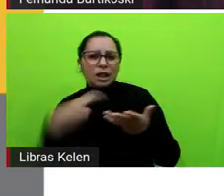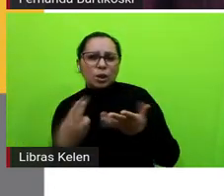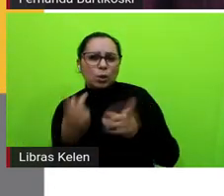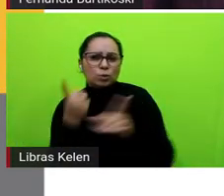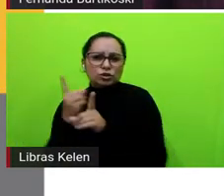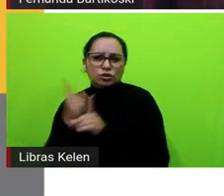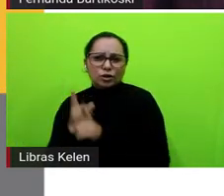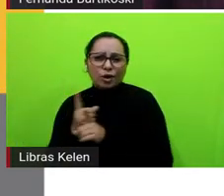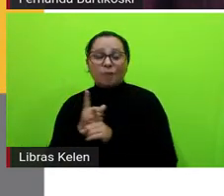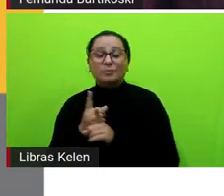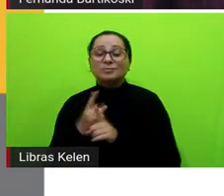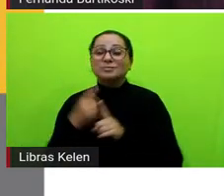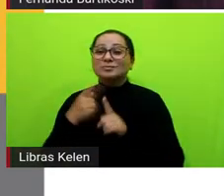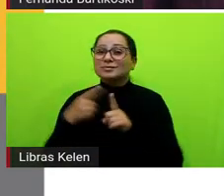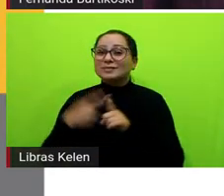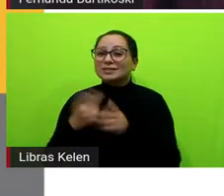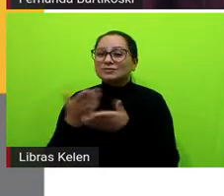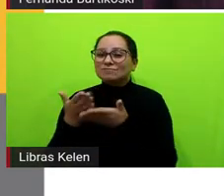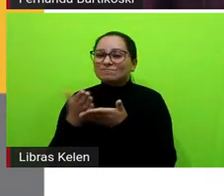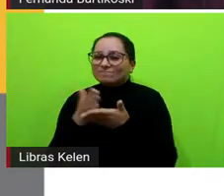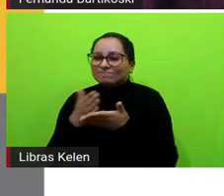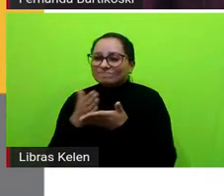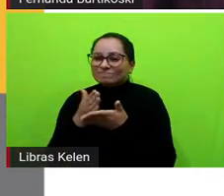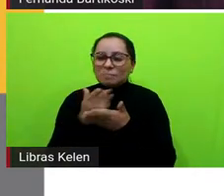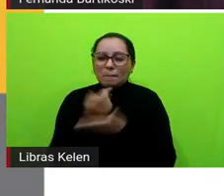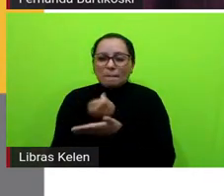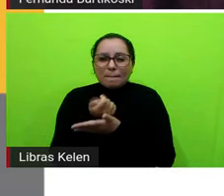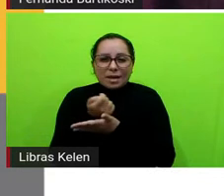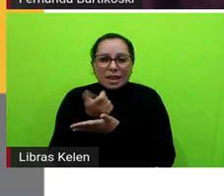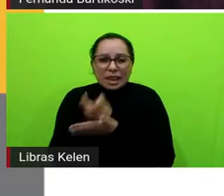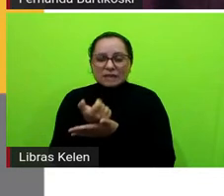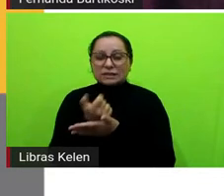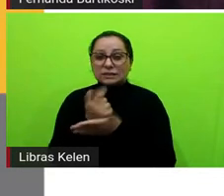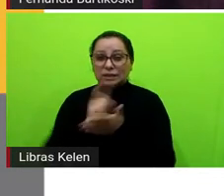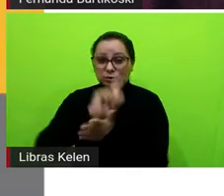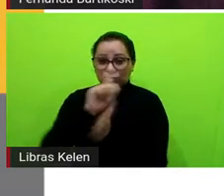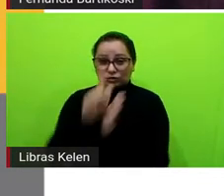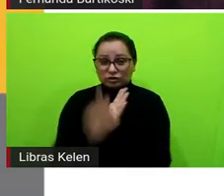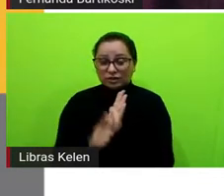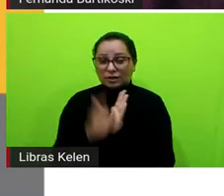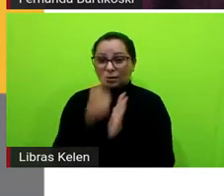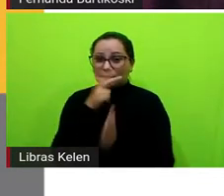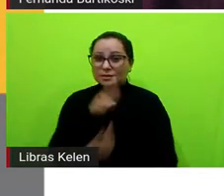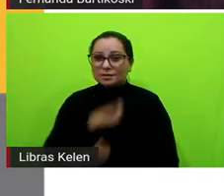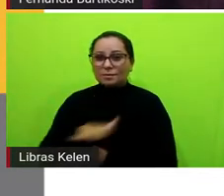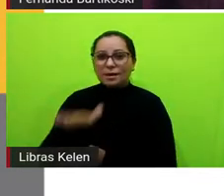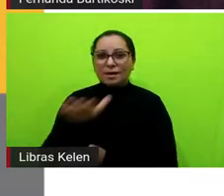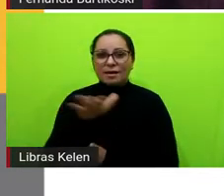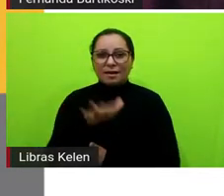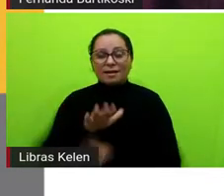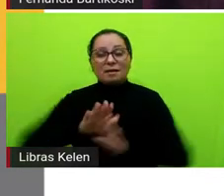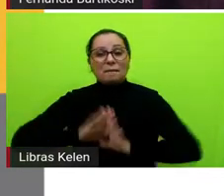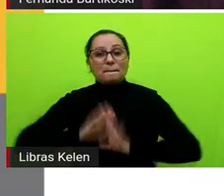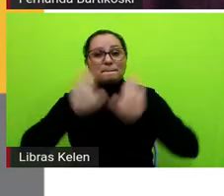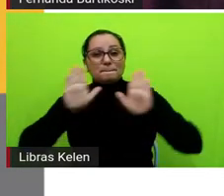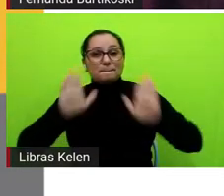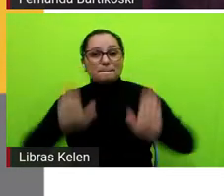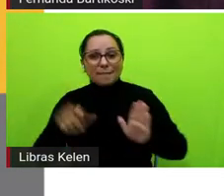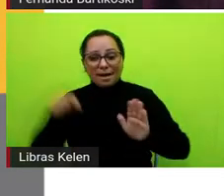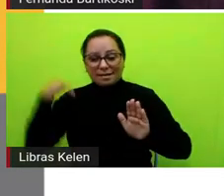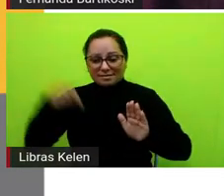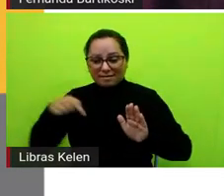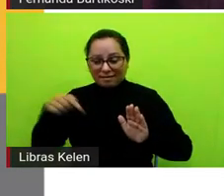uma linha tênue né são gêneros do mesmo campo mas aqui a gente assume que a